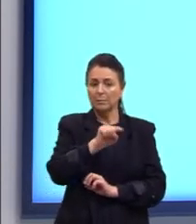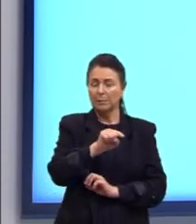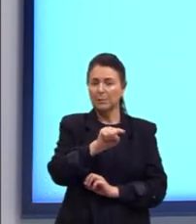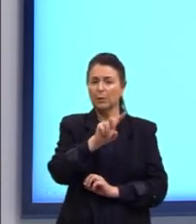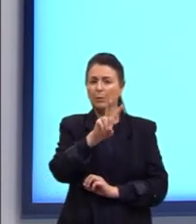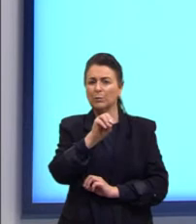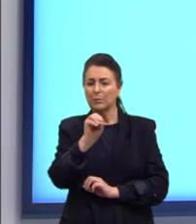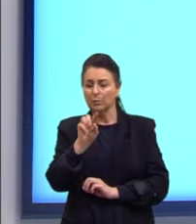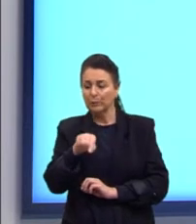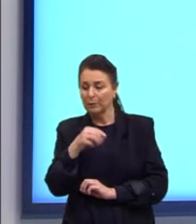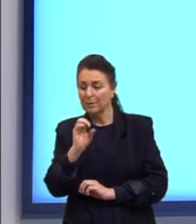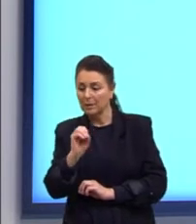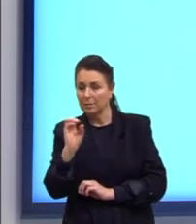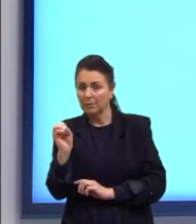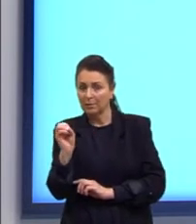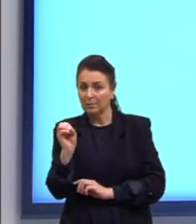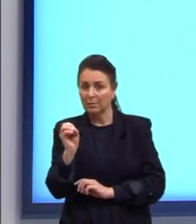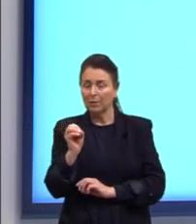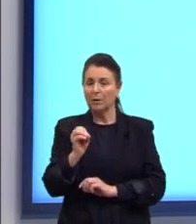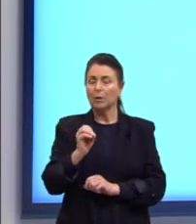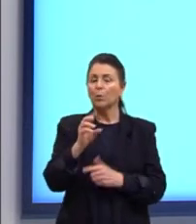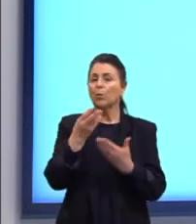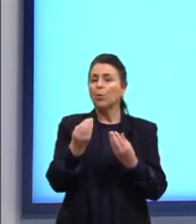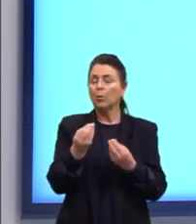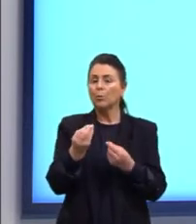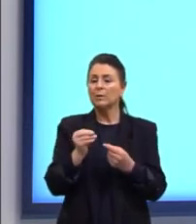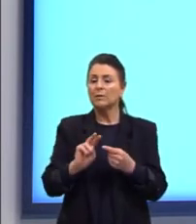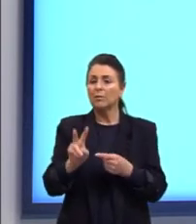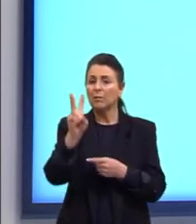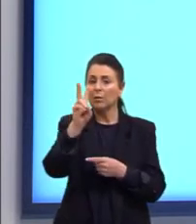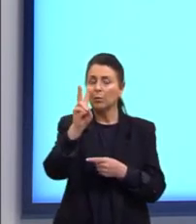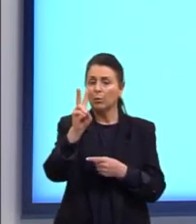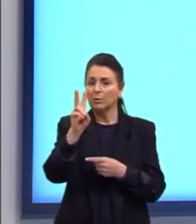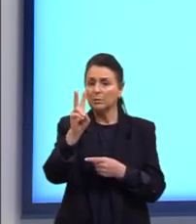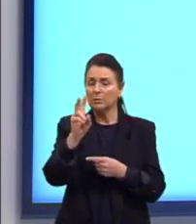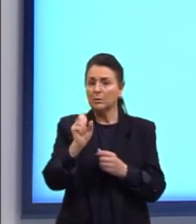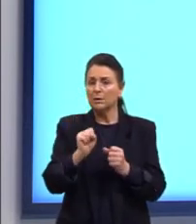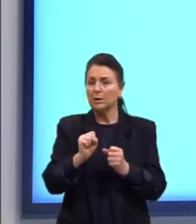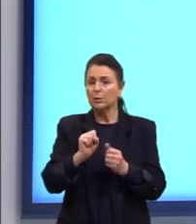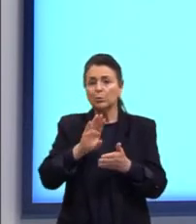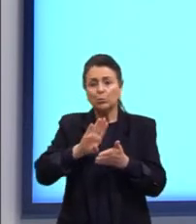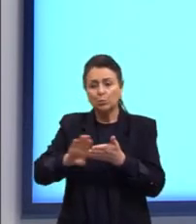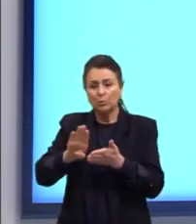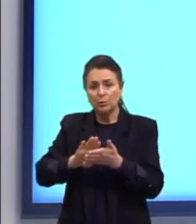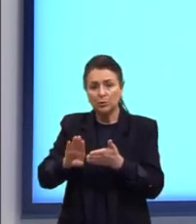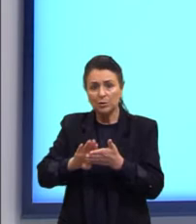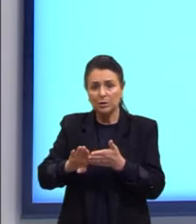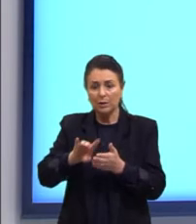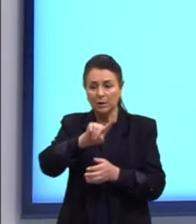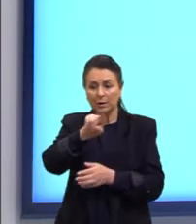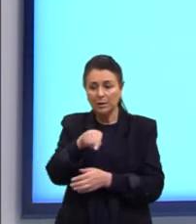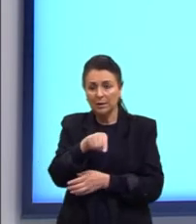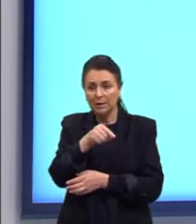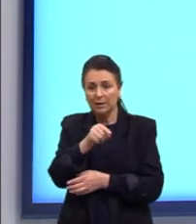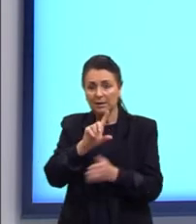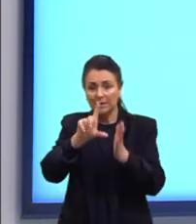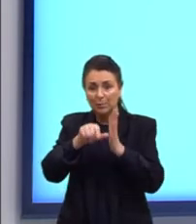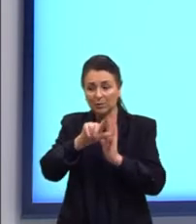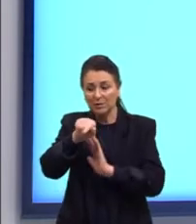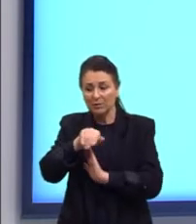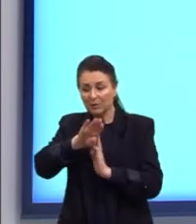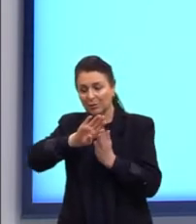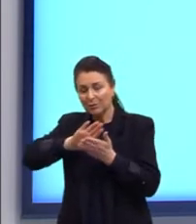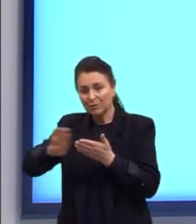,00 Como esses valores são inteiros, a gente pode até desconsiderar as casas decimais. Então, o